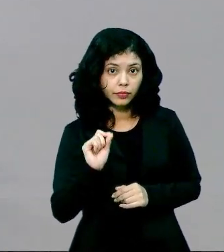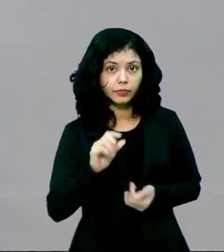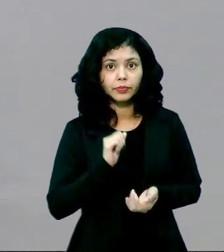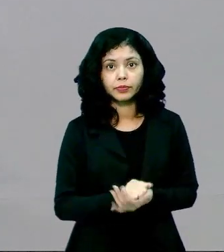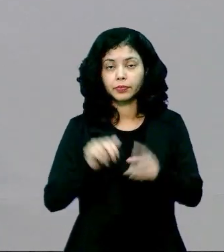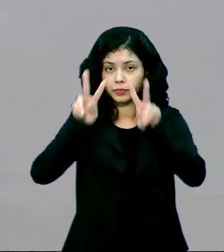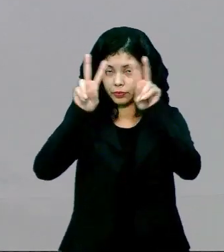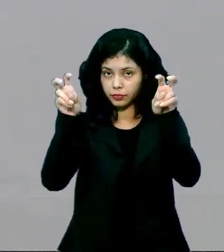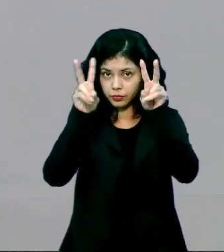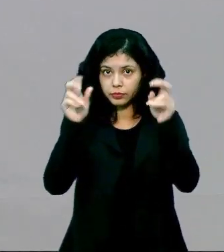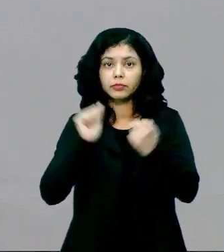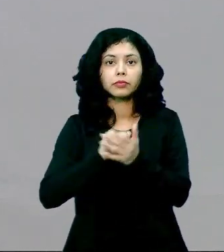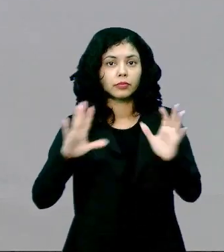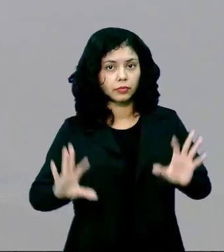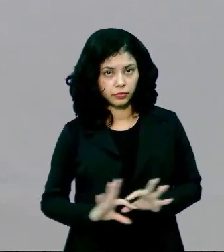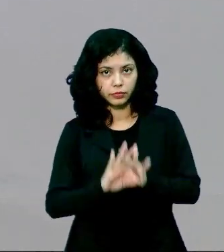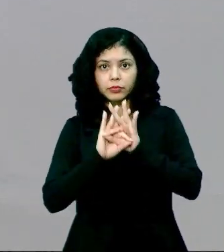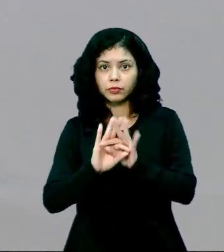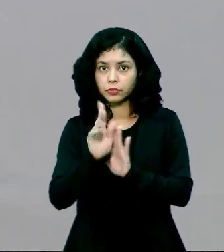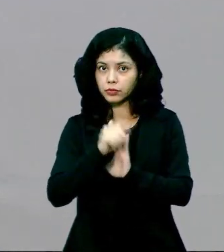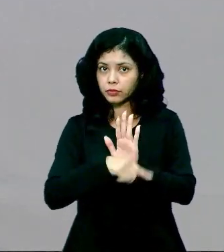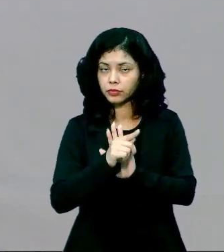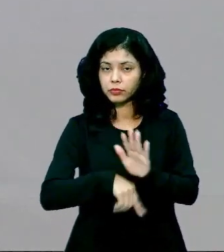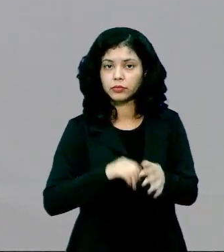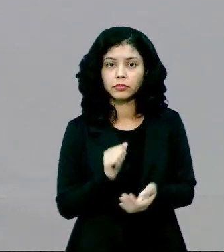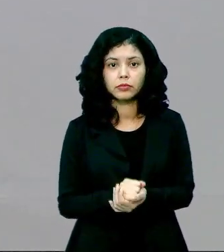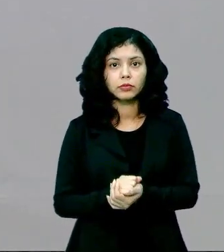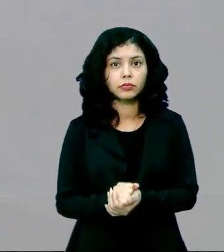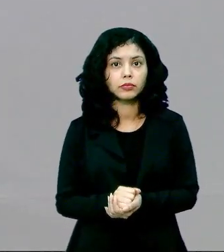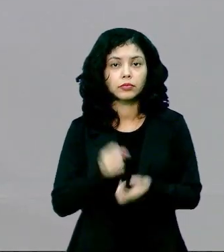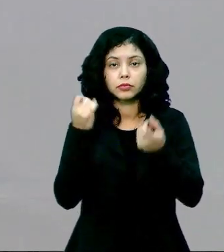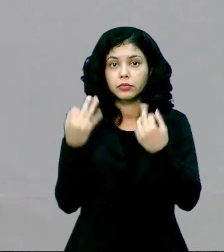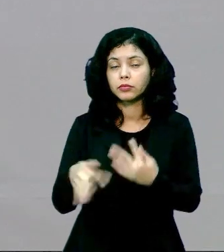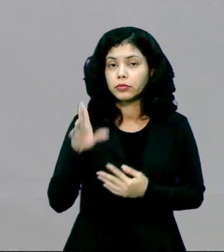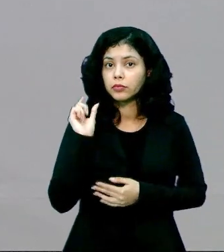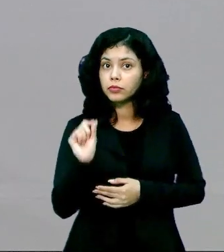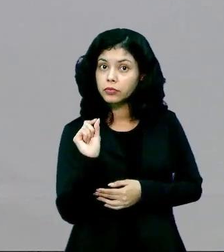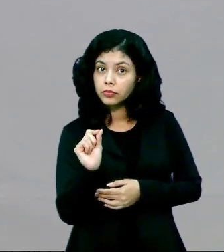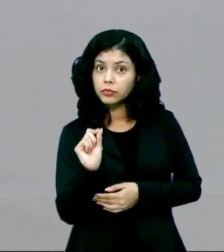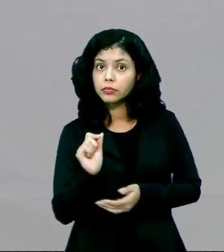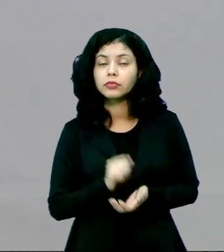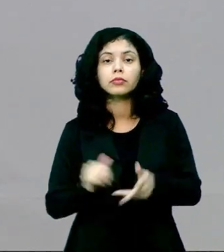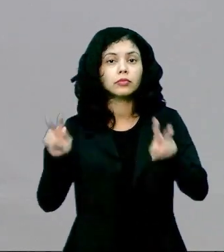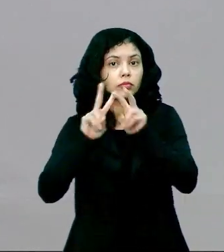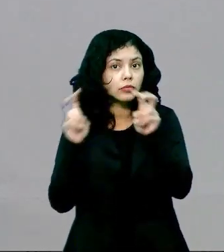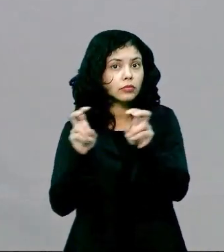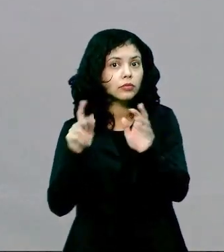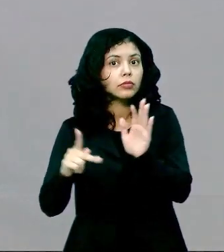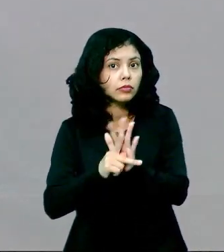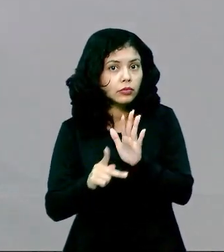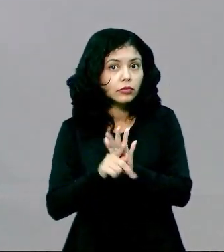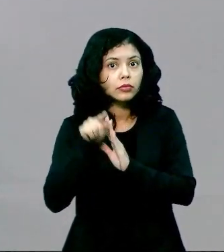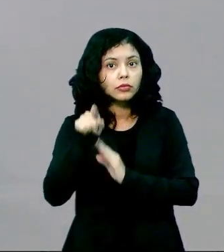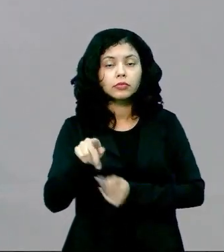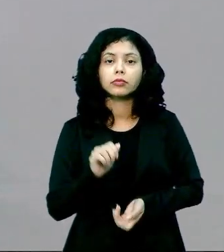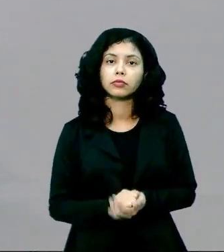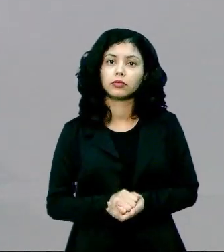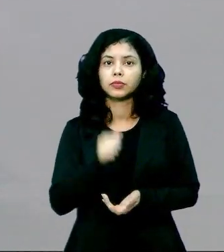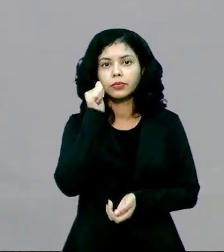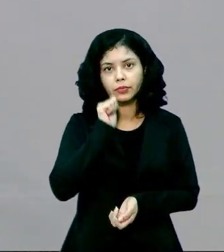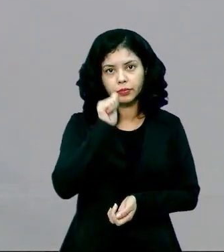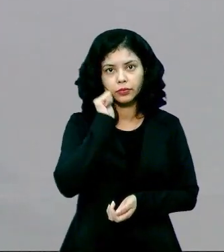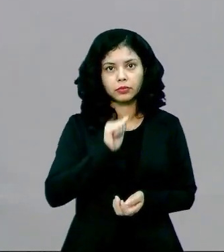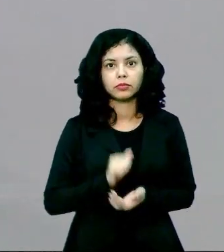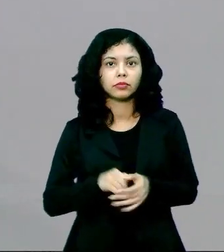essa temática das relações de gênero, ele está tratando justamente a respeito disso. Trata da